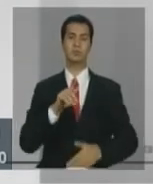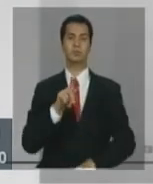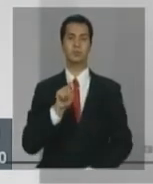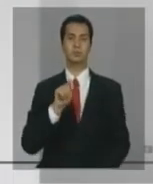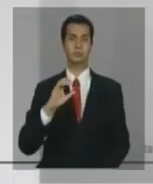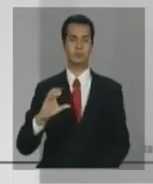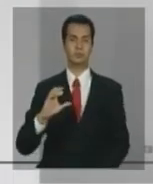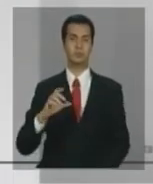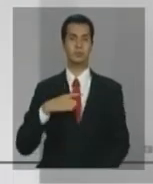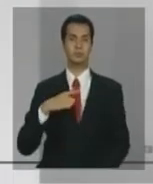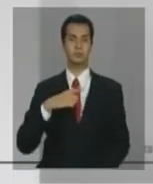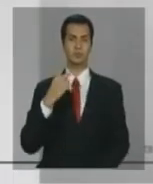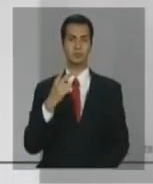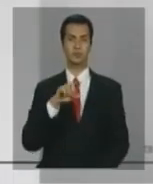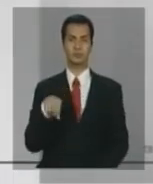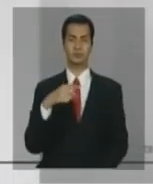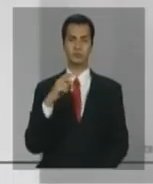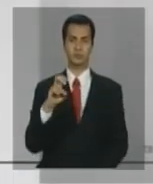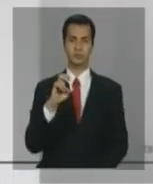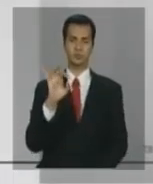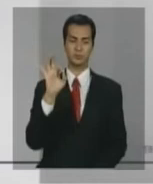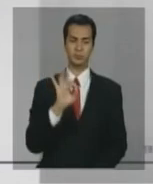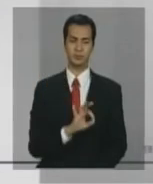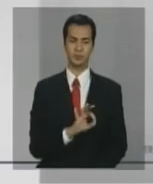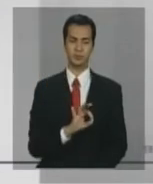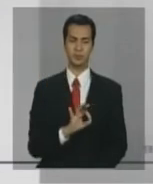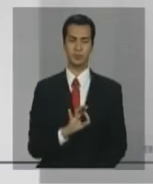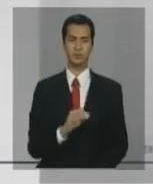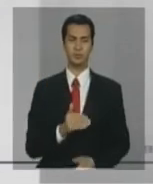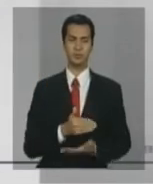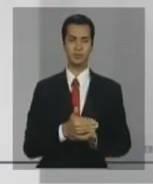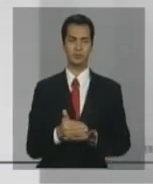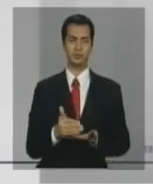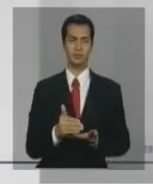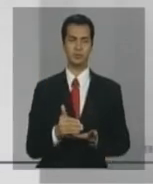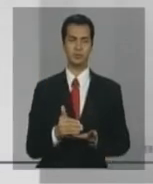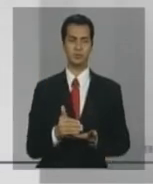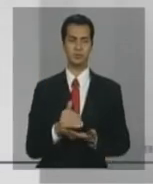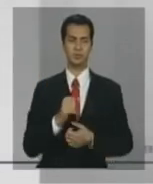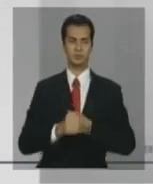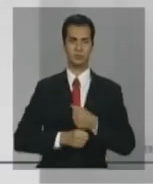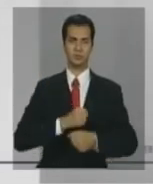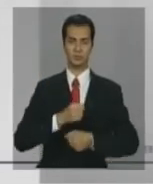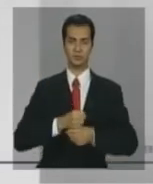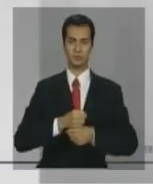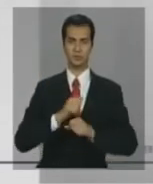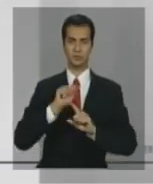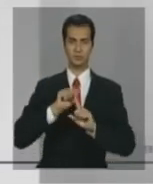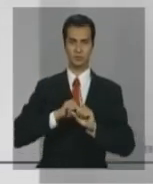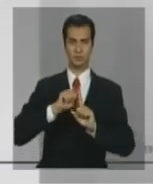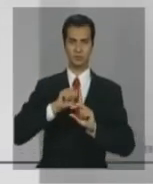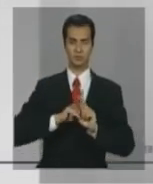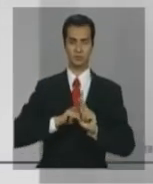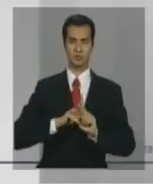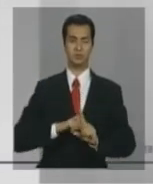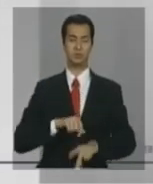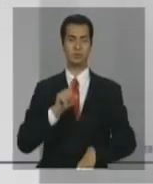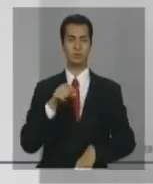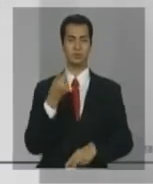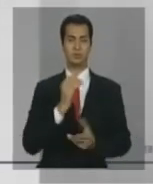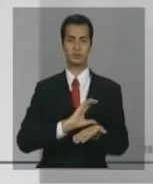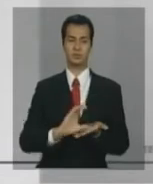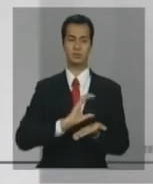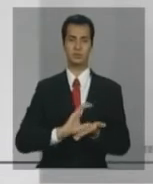que foi de 2,5% nos dois primeiros meses do ano. Investimentos do PAC... Desculpe, o investimento